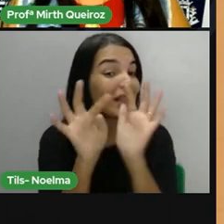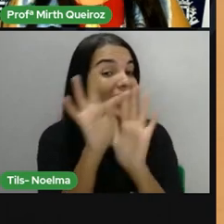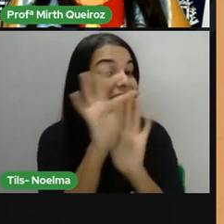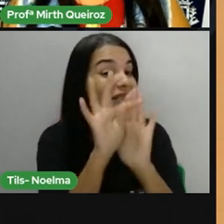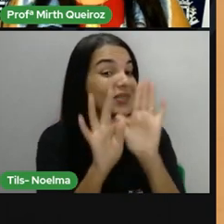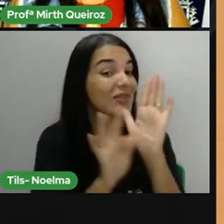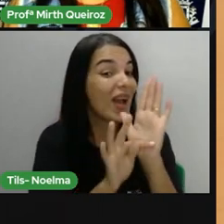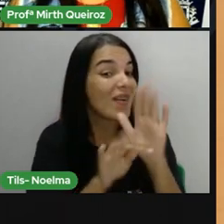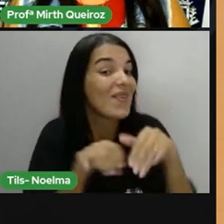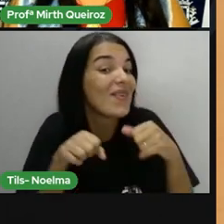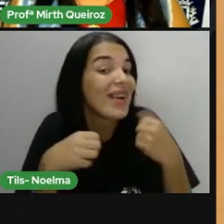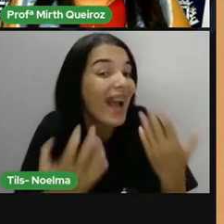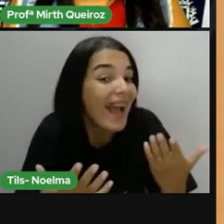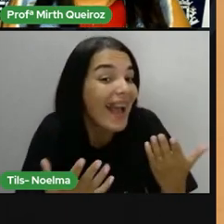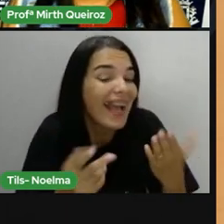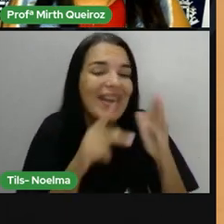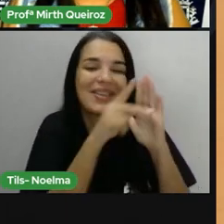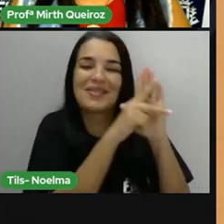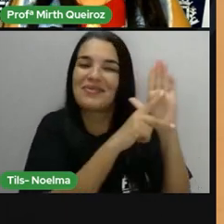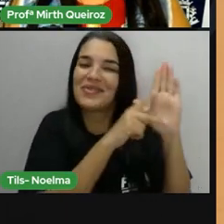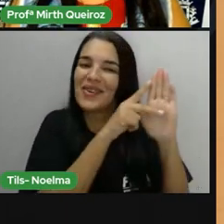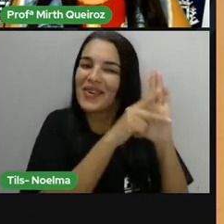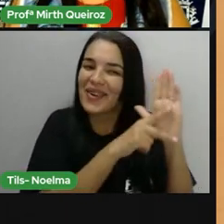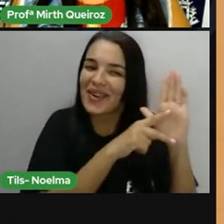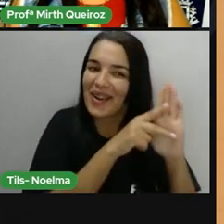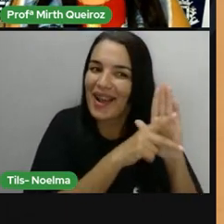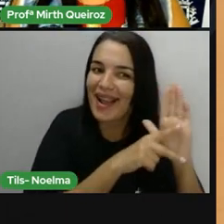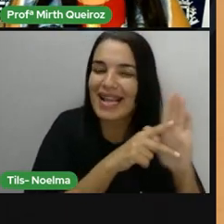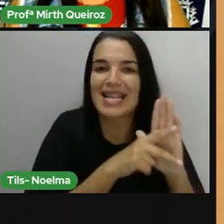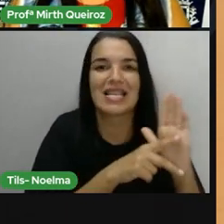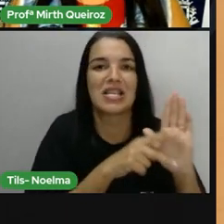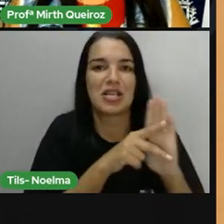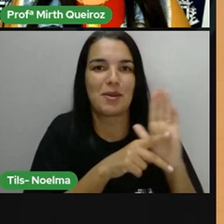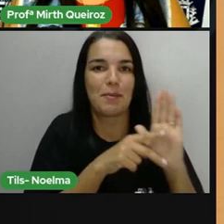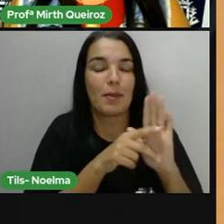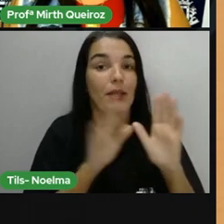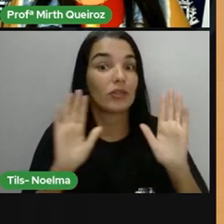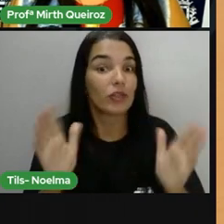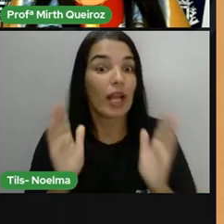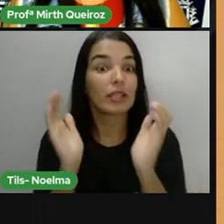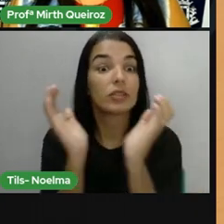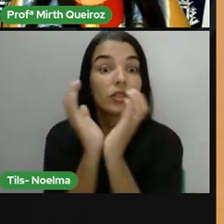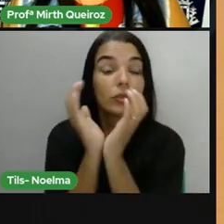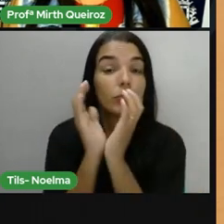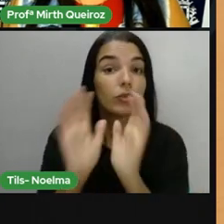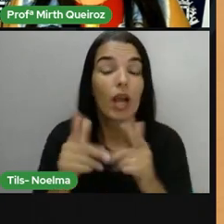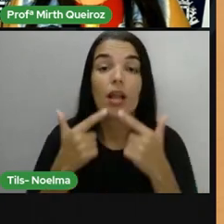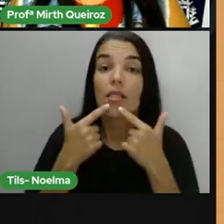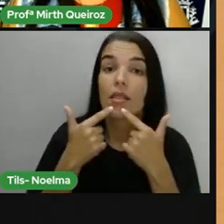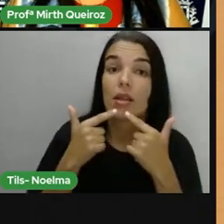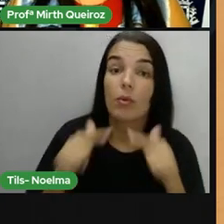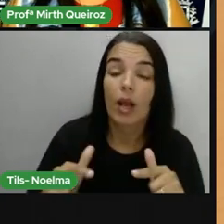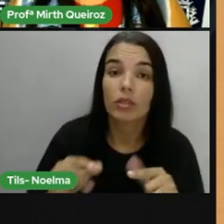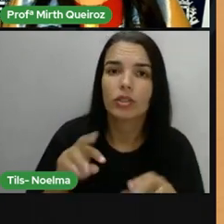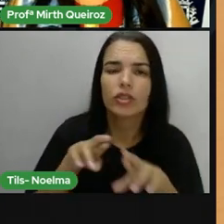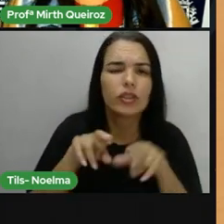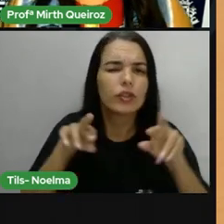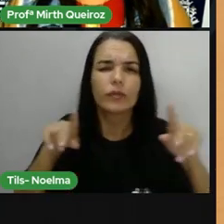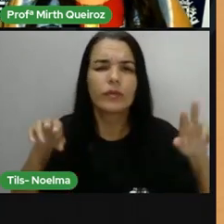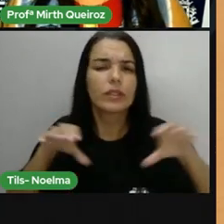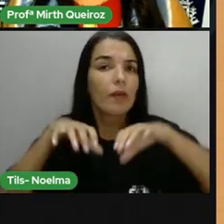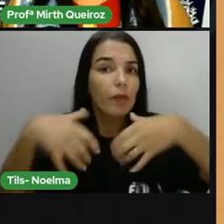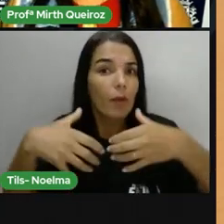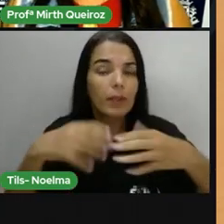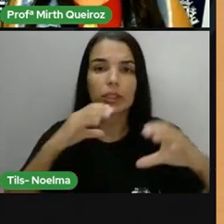hoje é poema. Gênero textual, a gente já viu que são linguagens que nós utilizamos das diversas formas